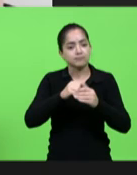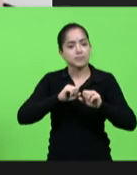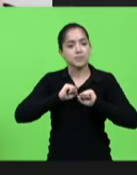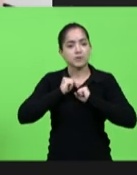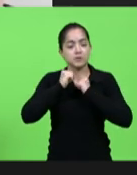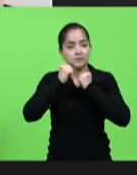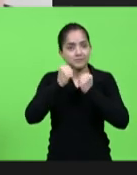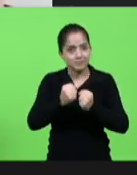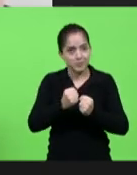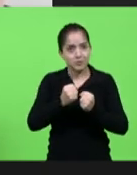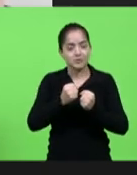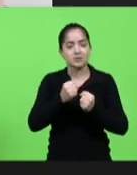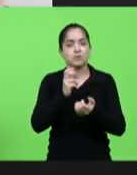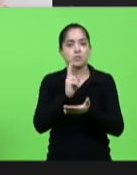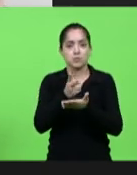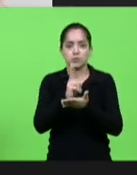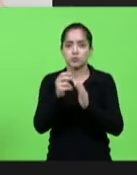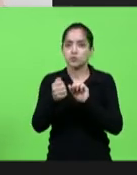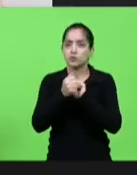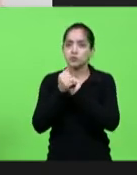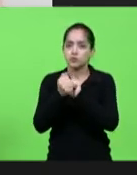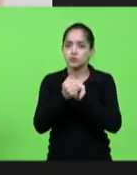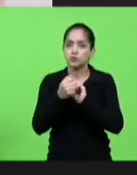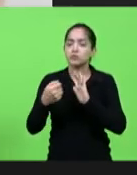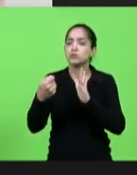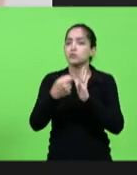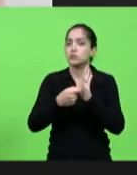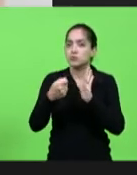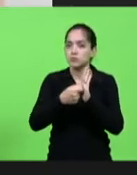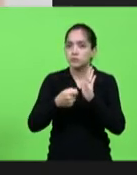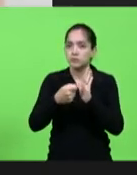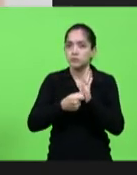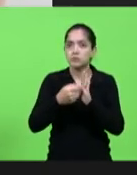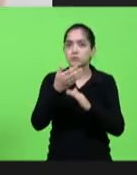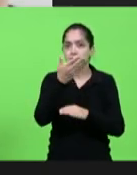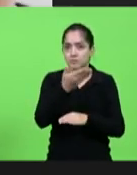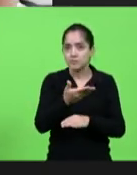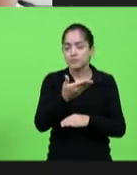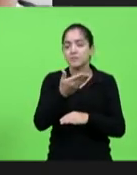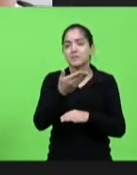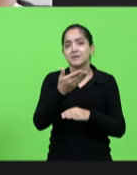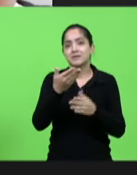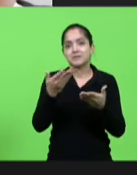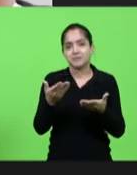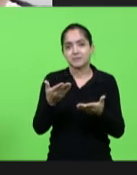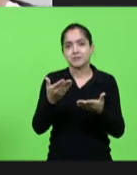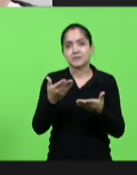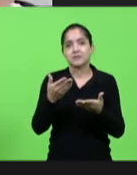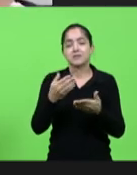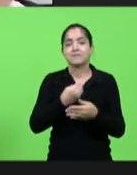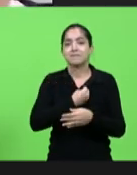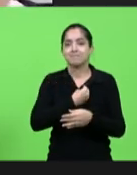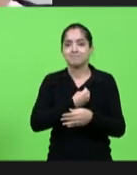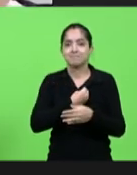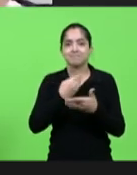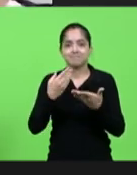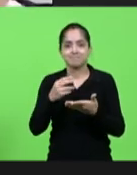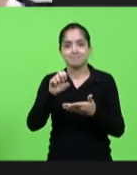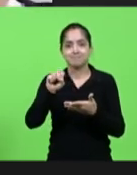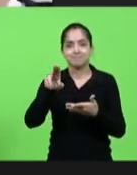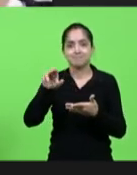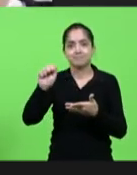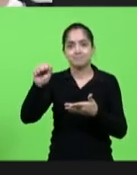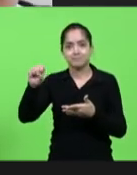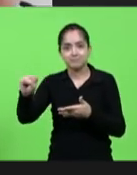empenho e continuamos juntos na luta e como diz a Solange mais uma vez vivam suas e vivam todos os trabalhadores